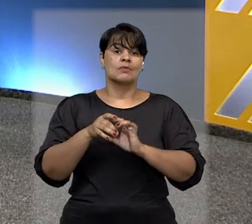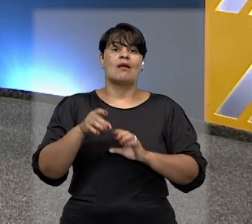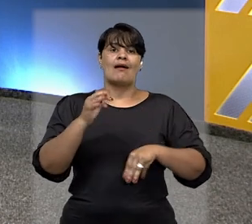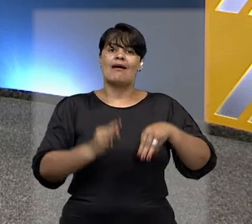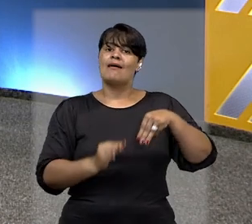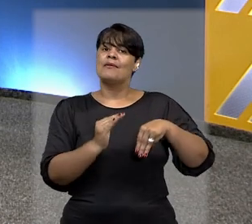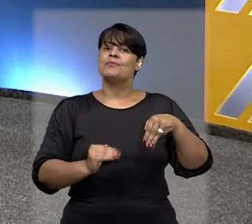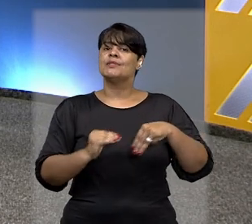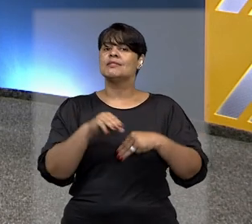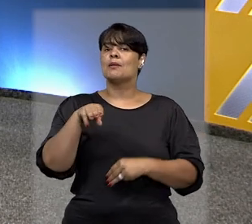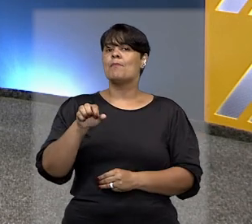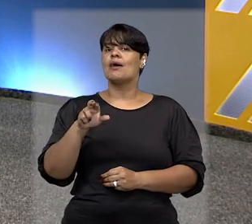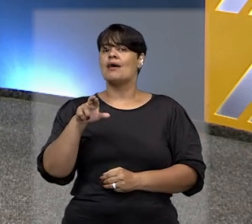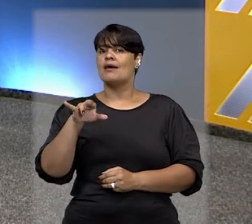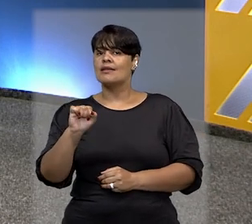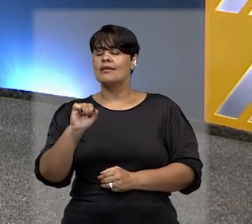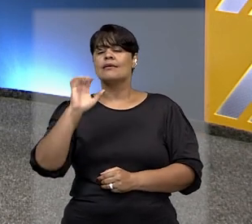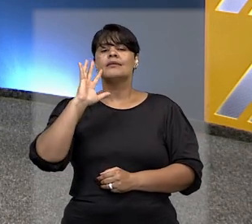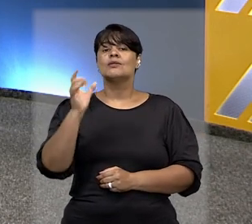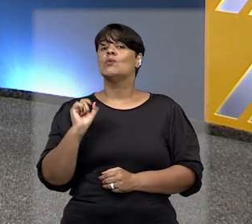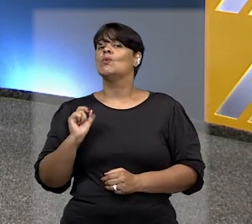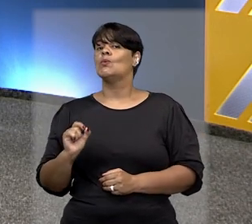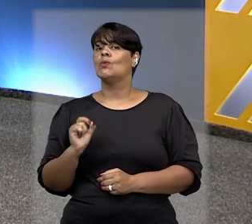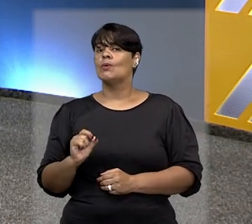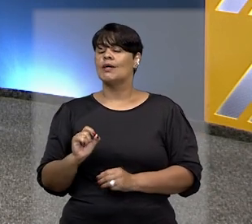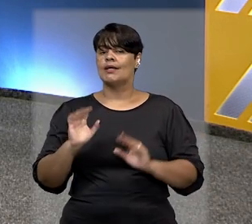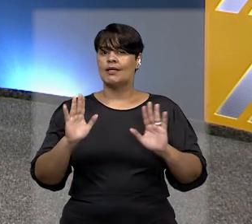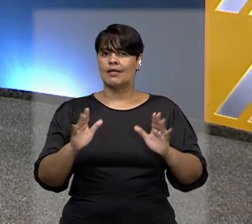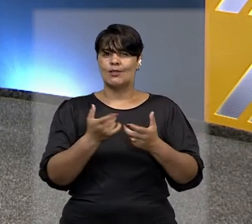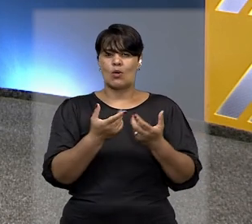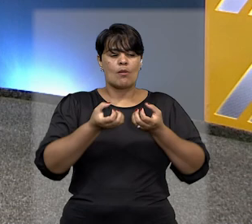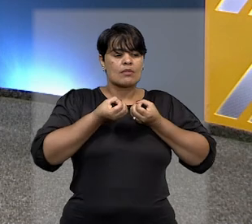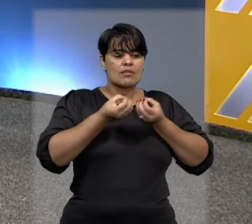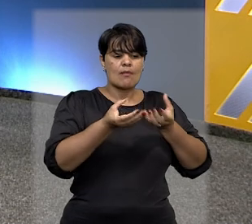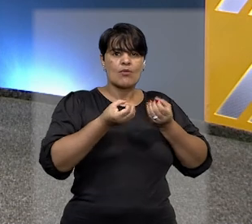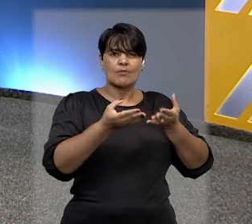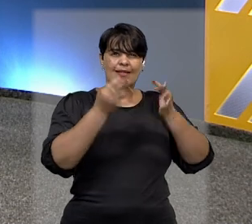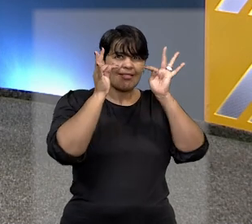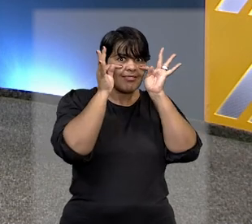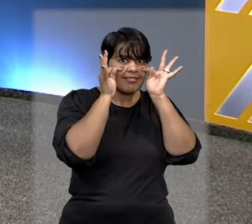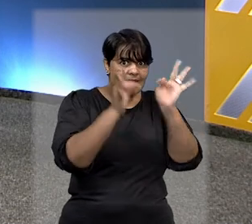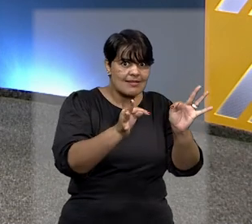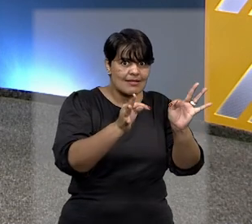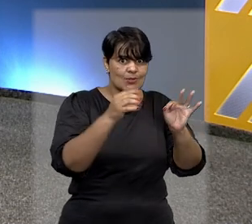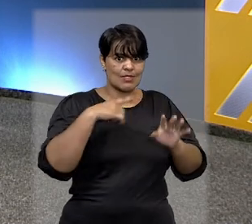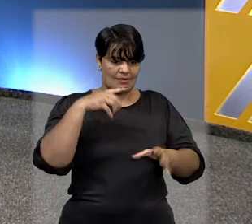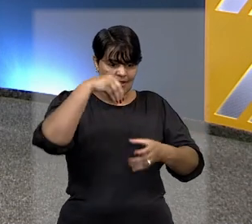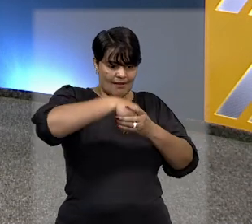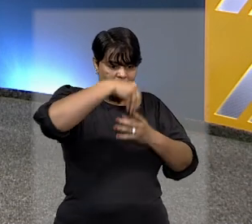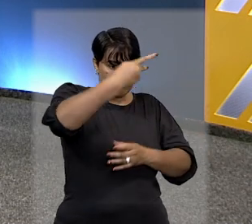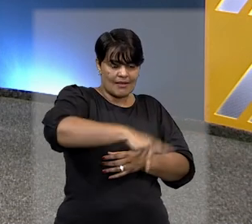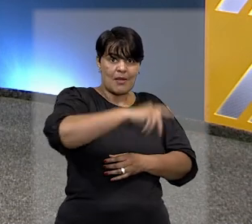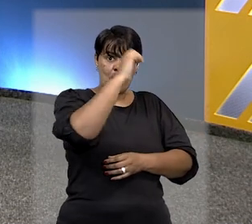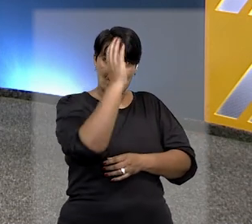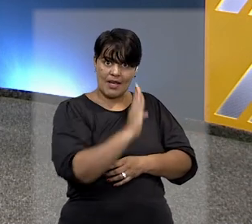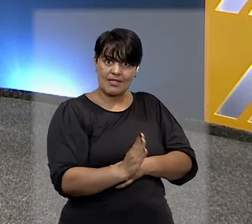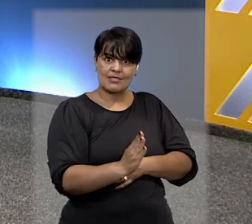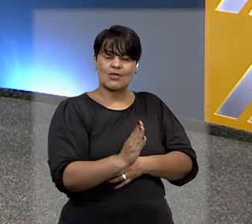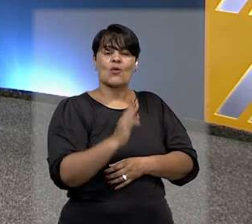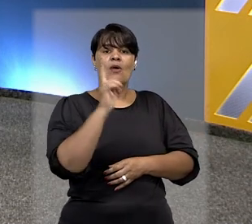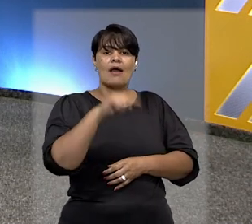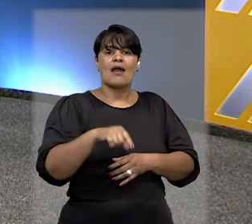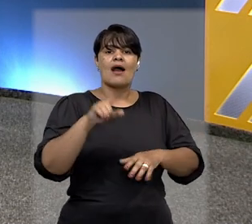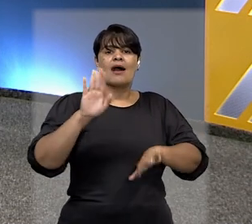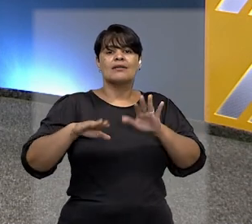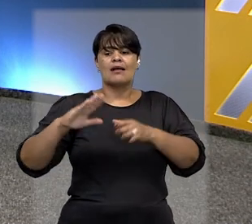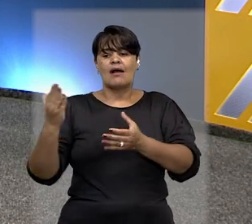Moura decidiu que fossem suspensos os depoimentos de testemunhas que residem no Brasil em ação penal contra